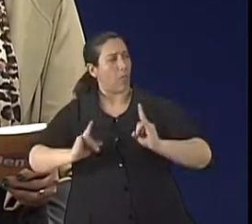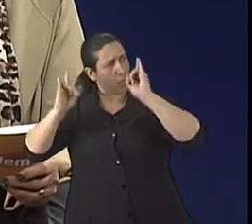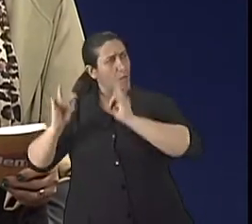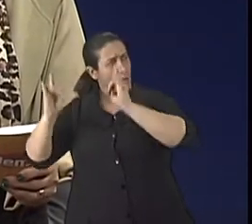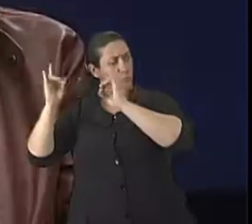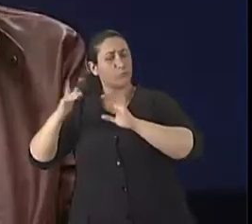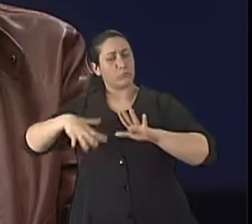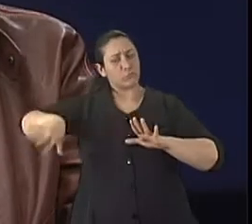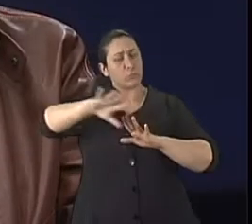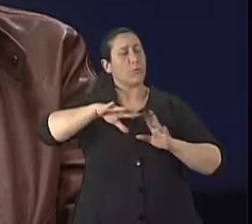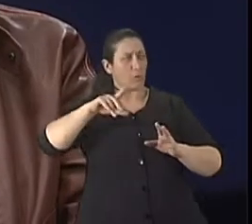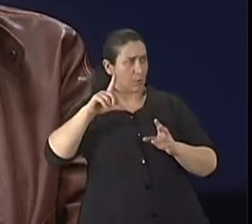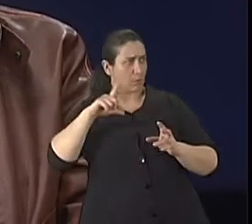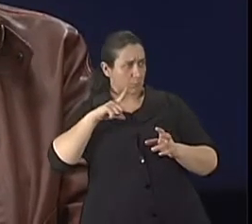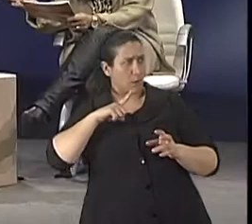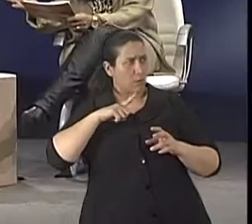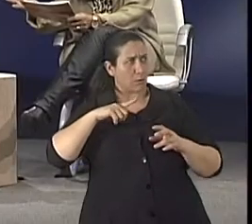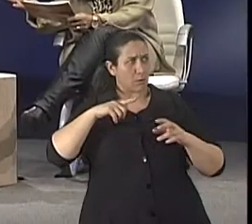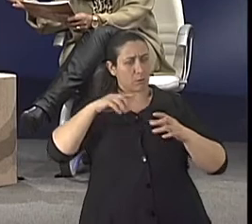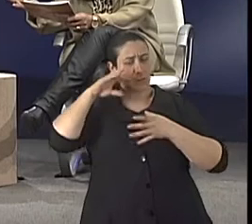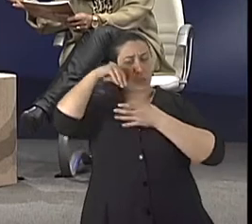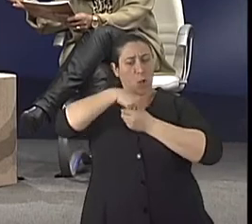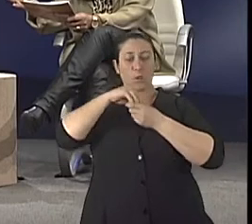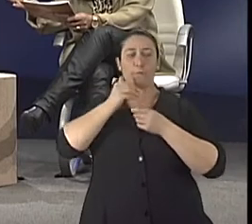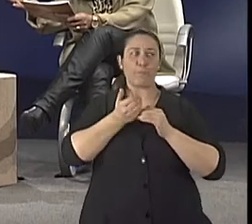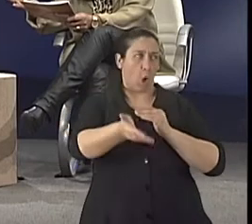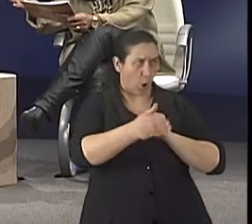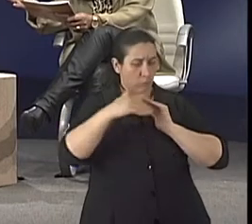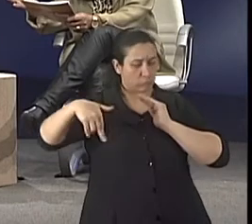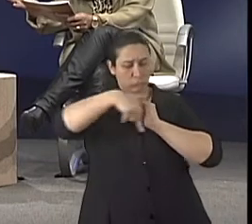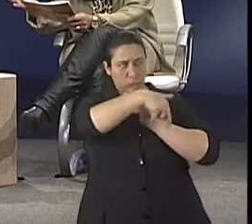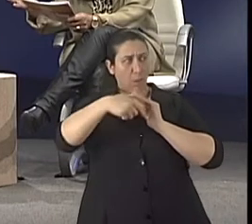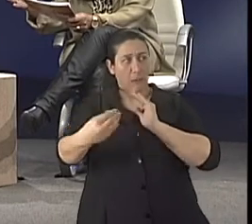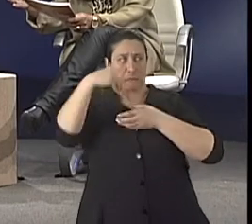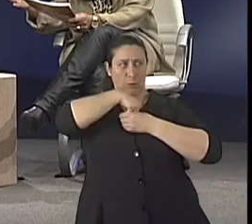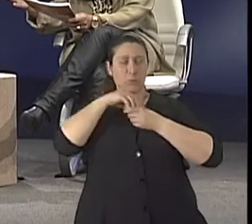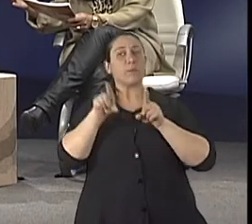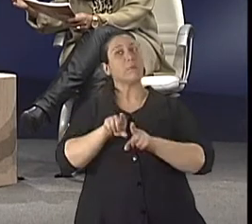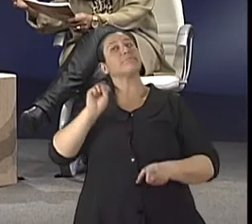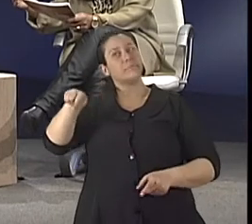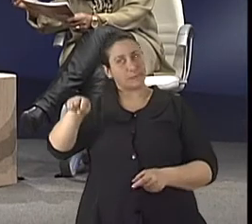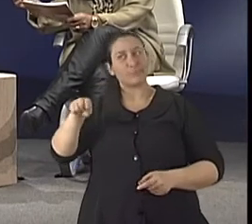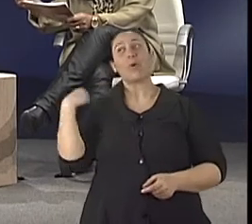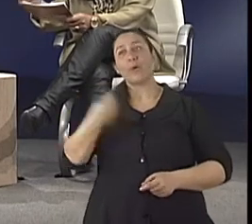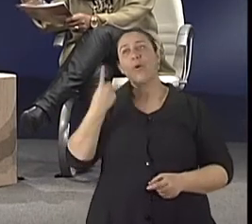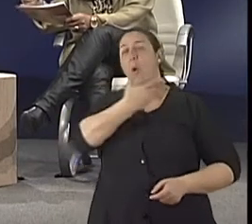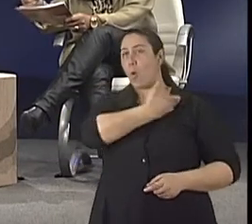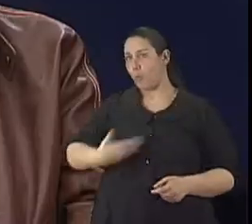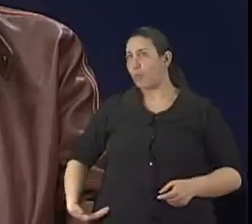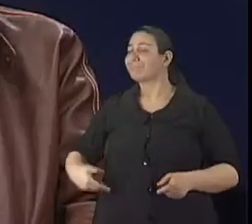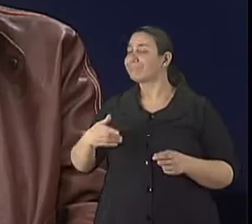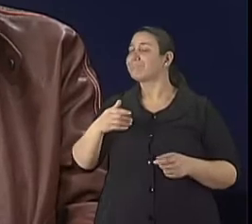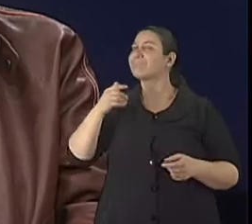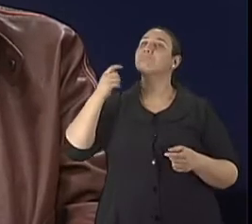população? Sim. A parte interna do prédio também? É, quando se trata de acessibilidade, nós estamos diretamente ligados à situação. Porque a